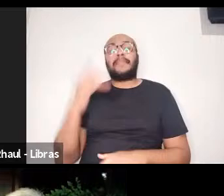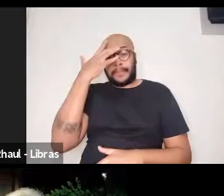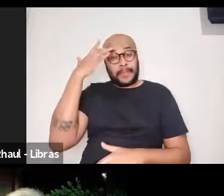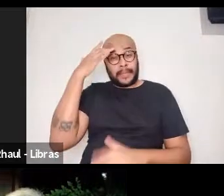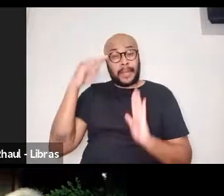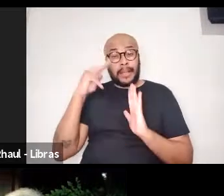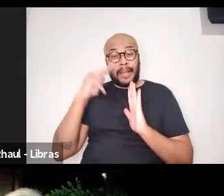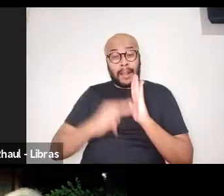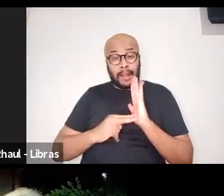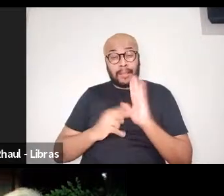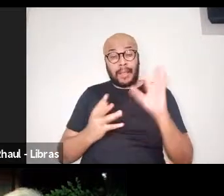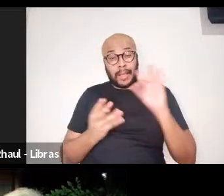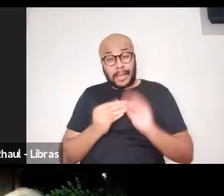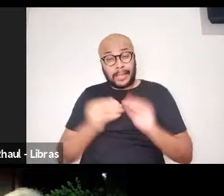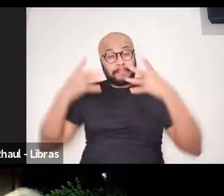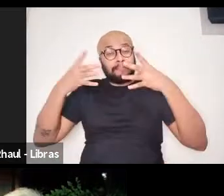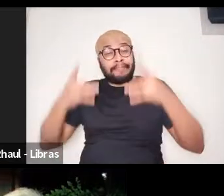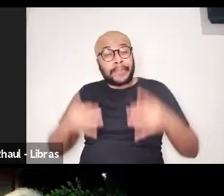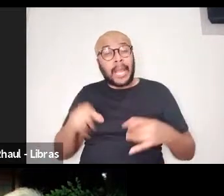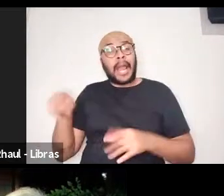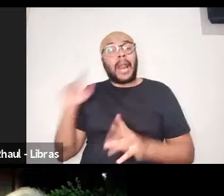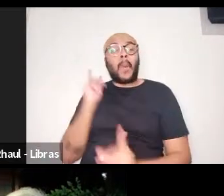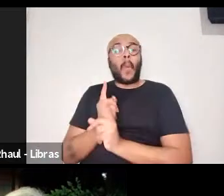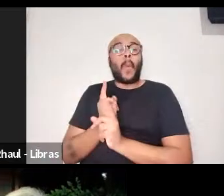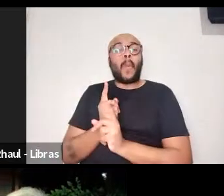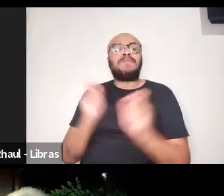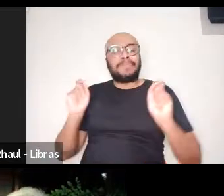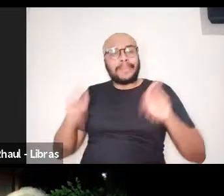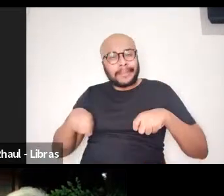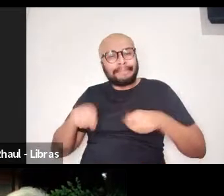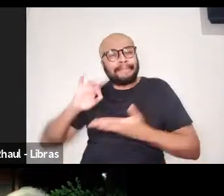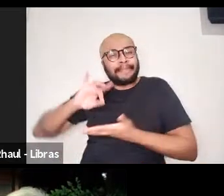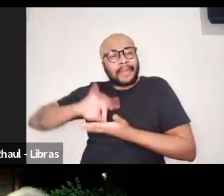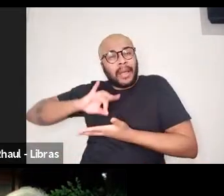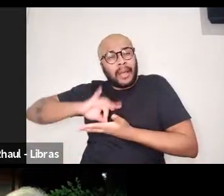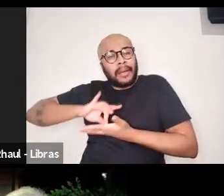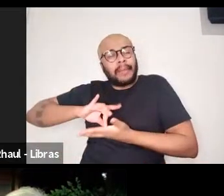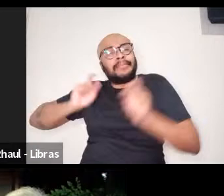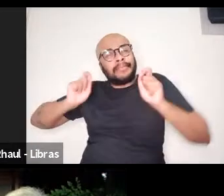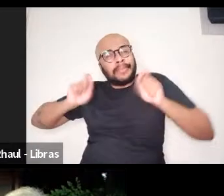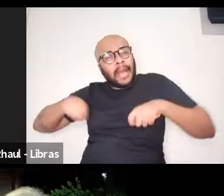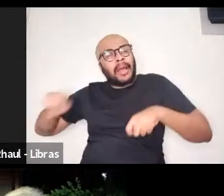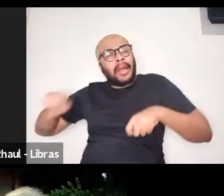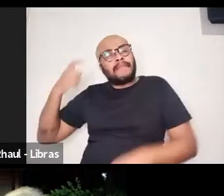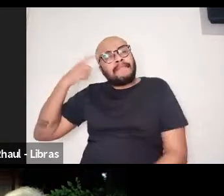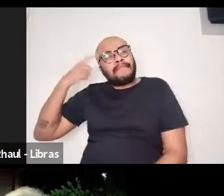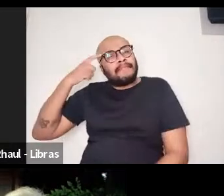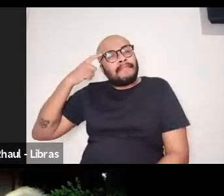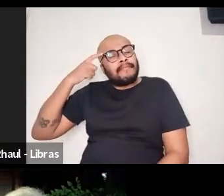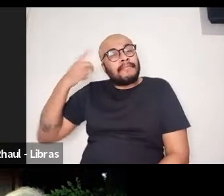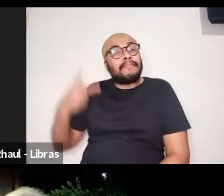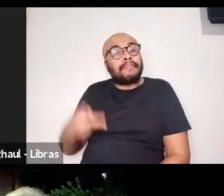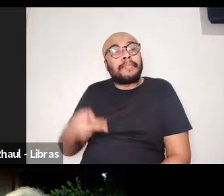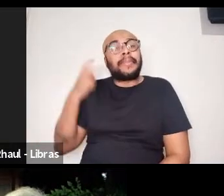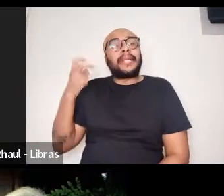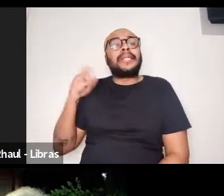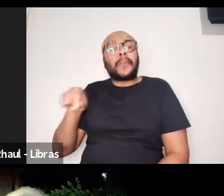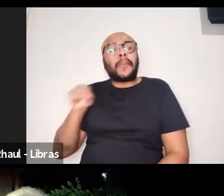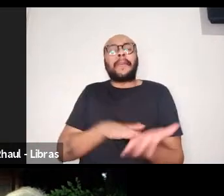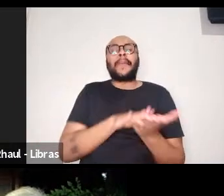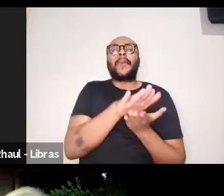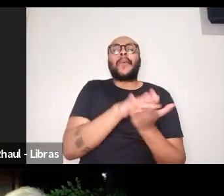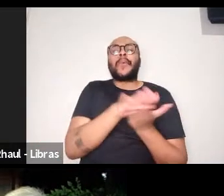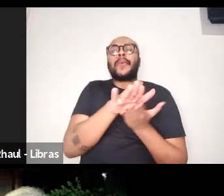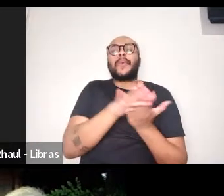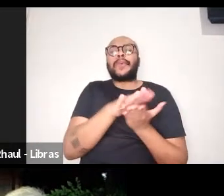resenha consiga encontrar de fato uma noção daquilo que foi produzido no livro